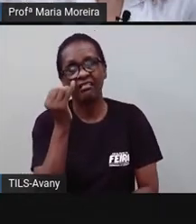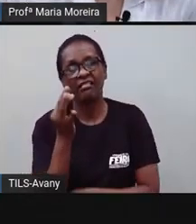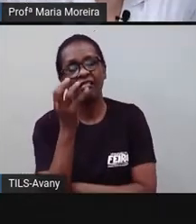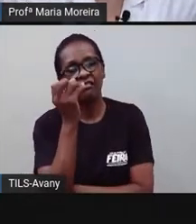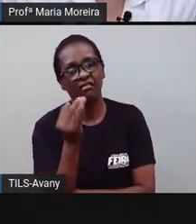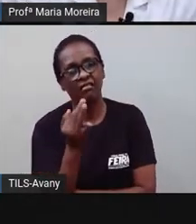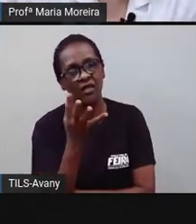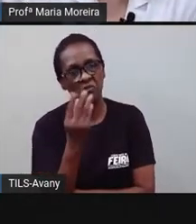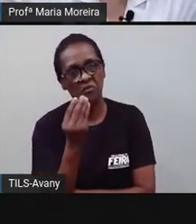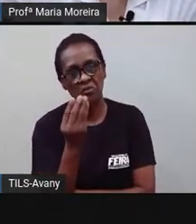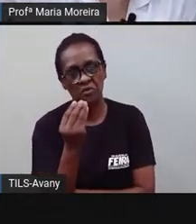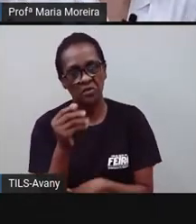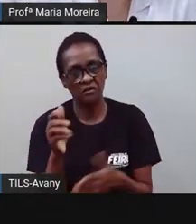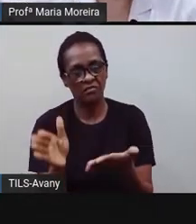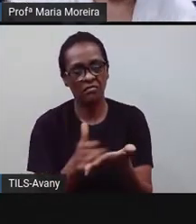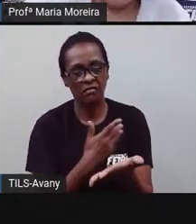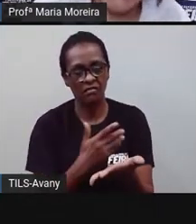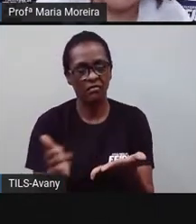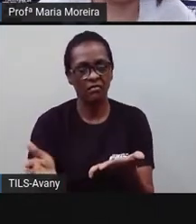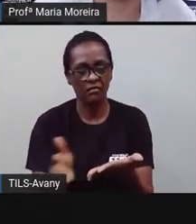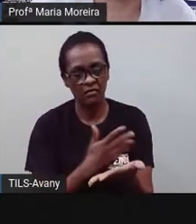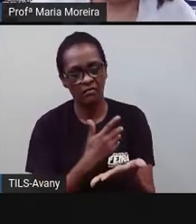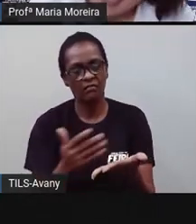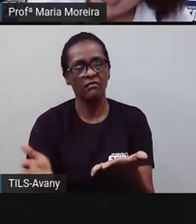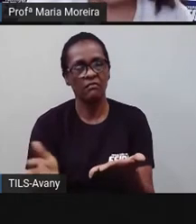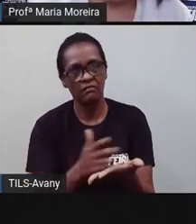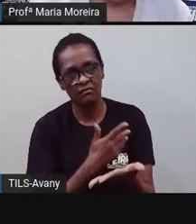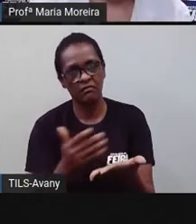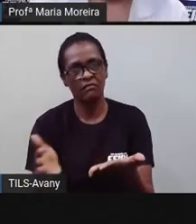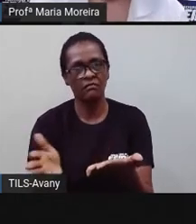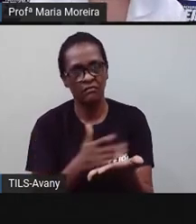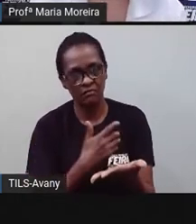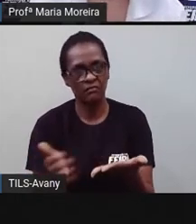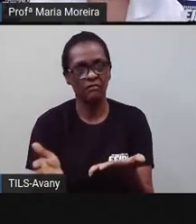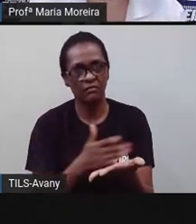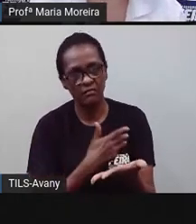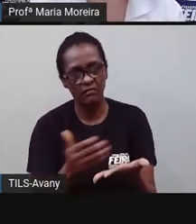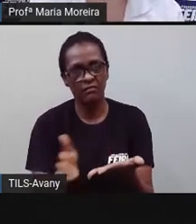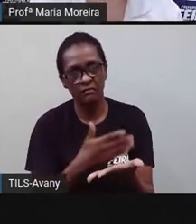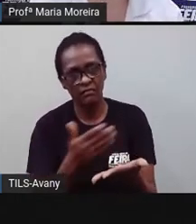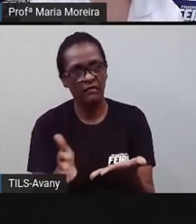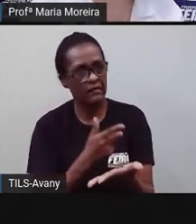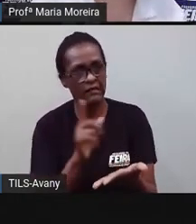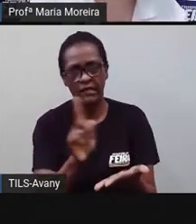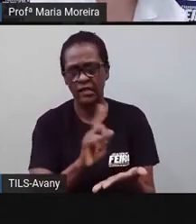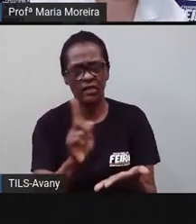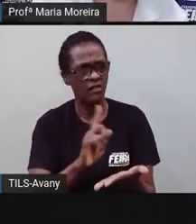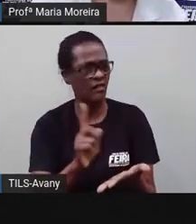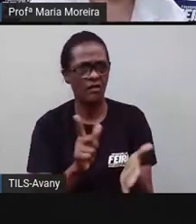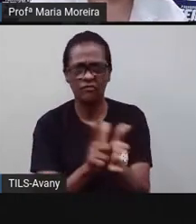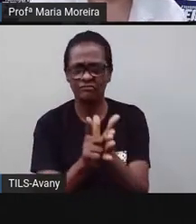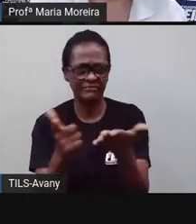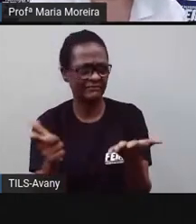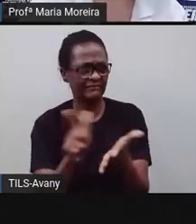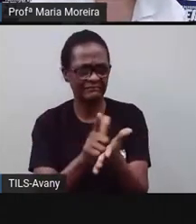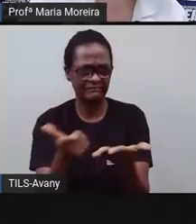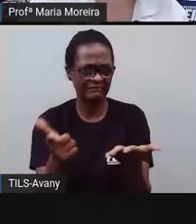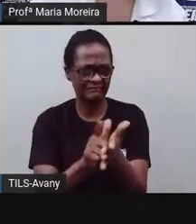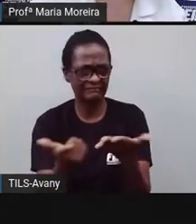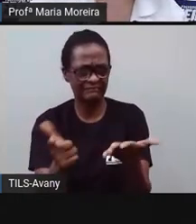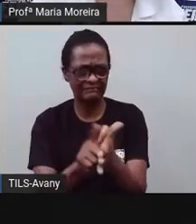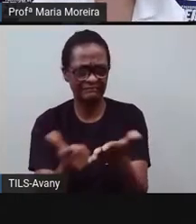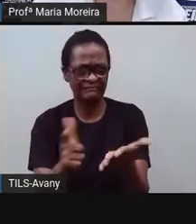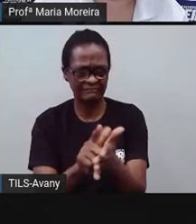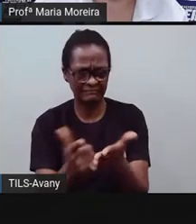duas, três, quatro, cinco, dez páginas de jornal, porque, pelo amor de Deus, eu paro na primeira. Que